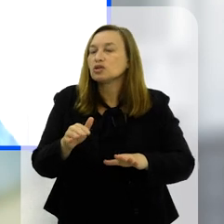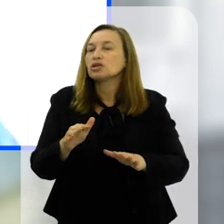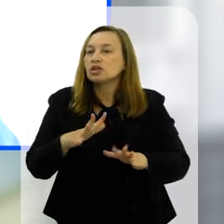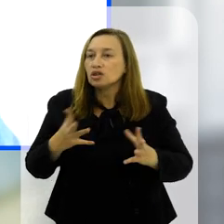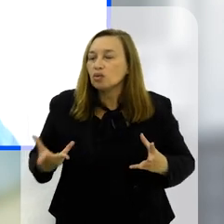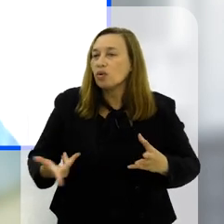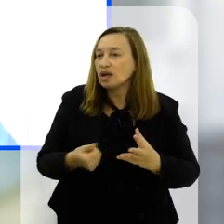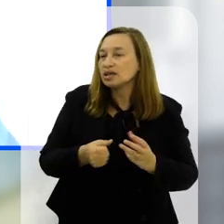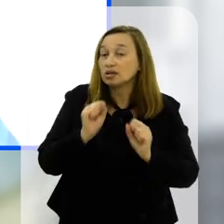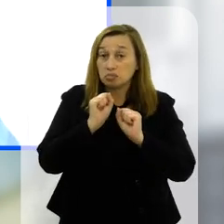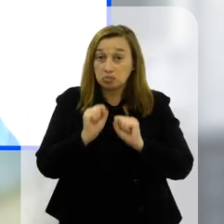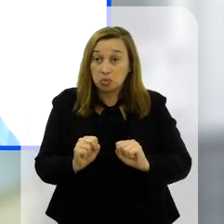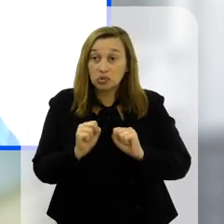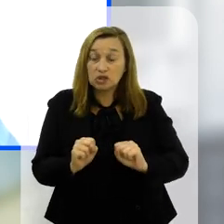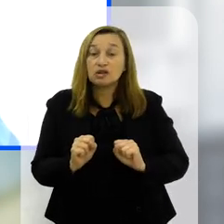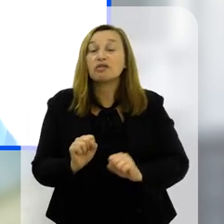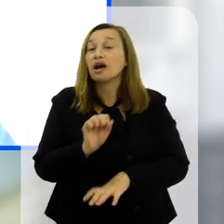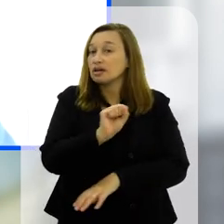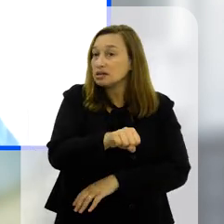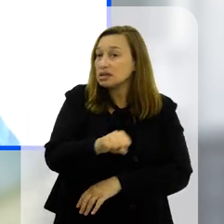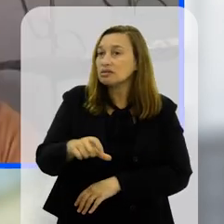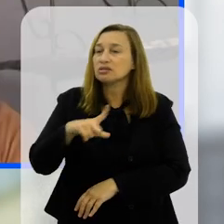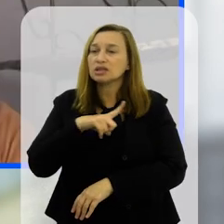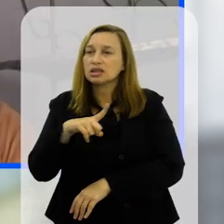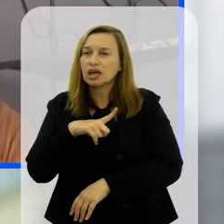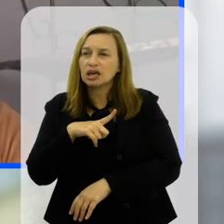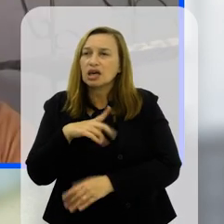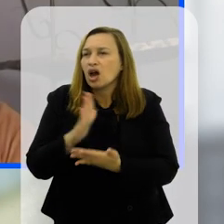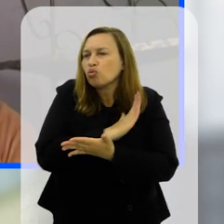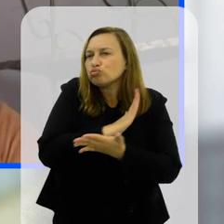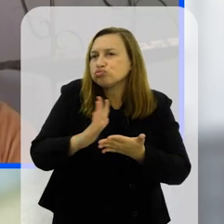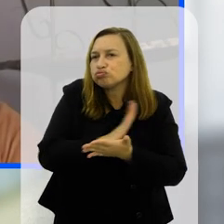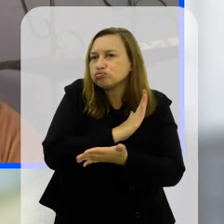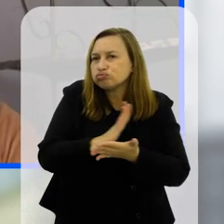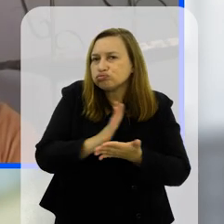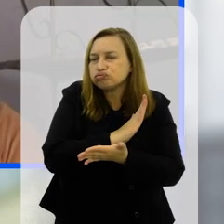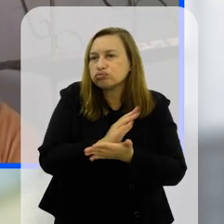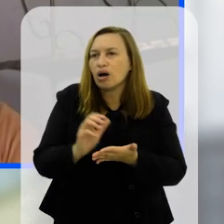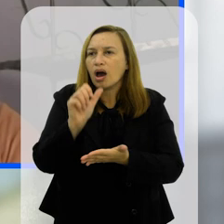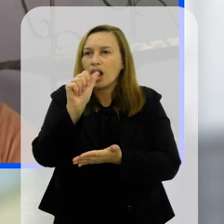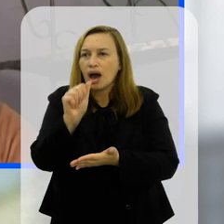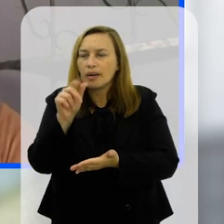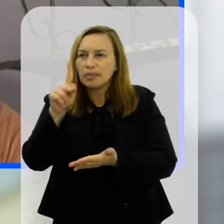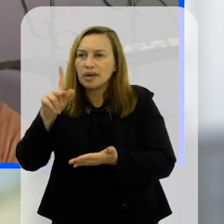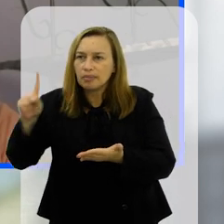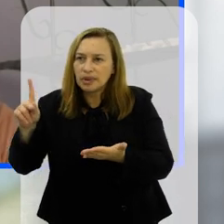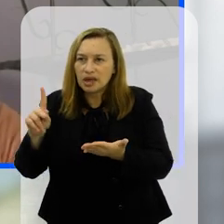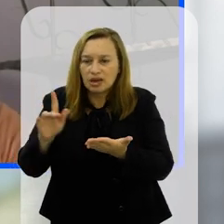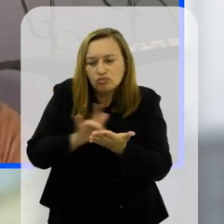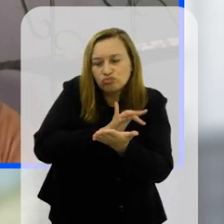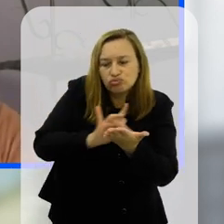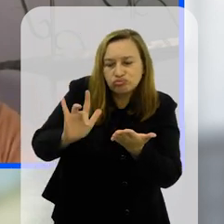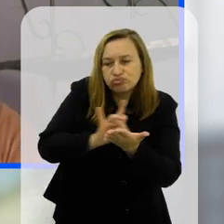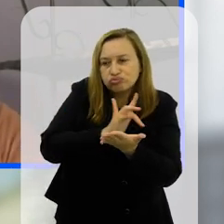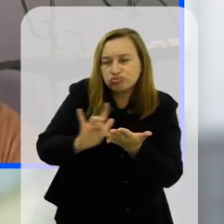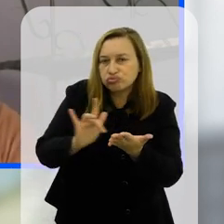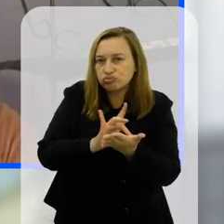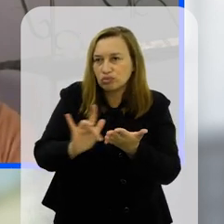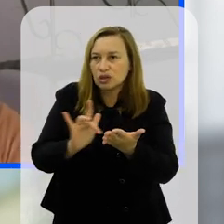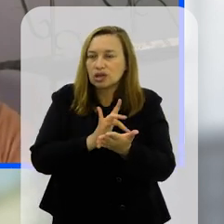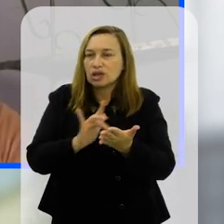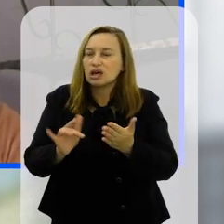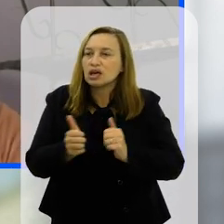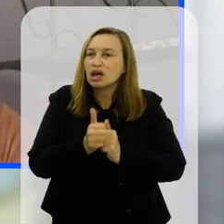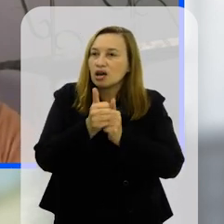mais efetiva possível e aí sim você tem alguns aplicativos em celulares que contribuem nessa mediação